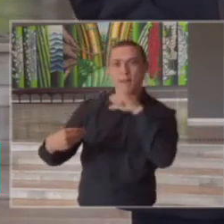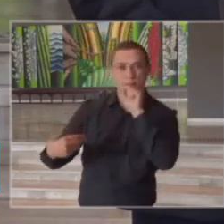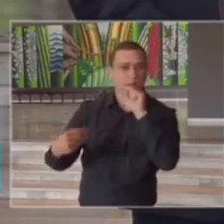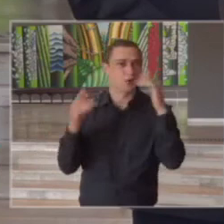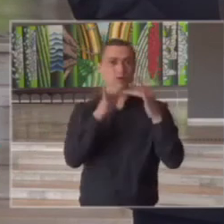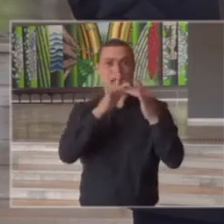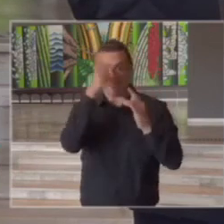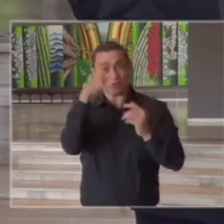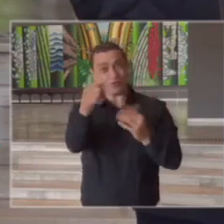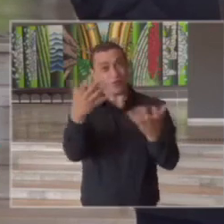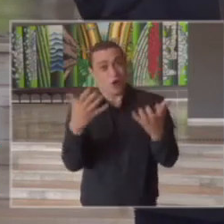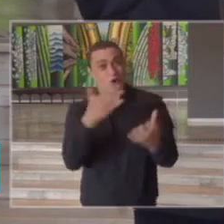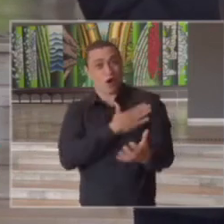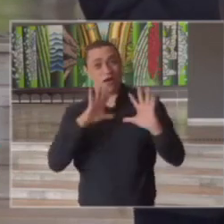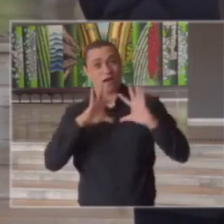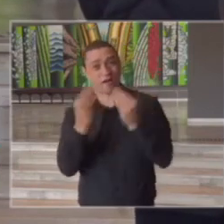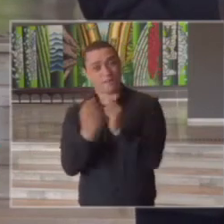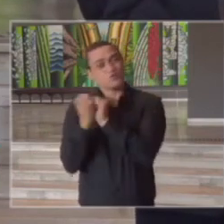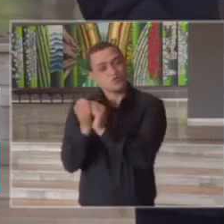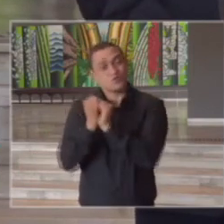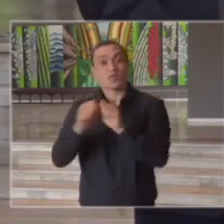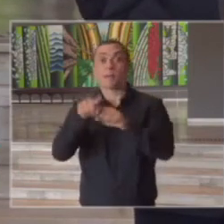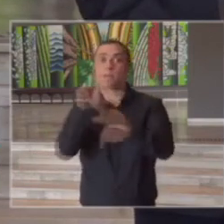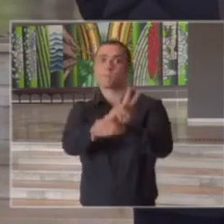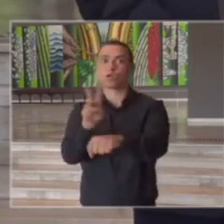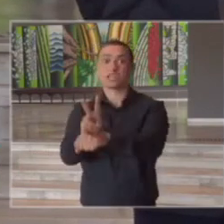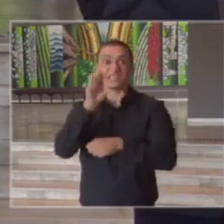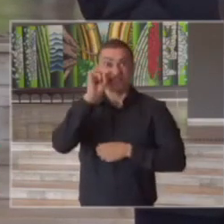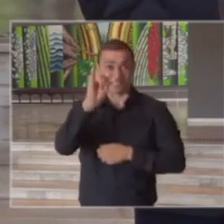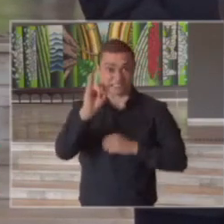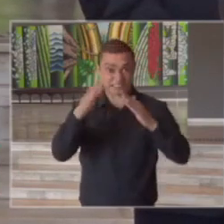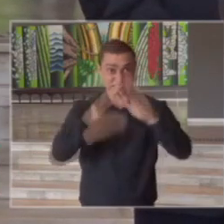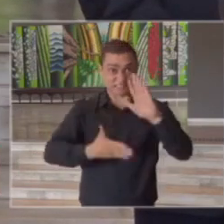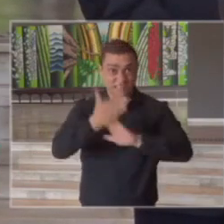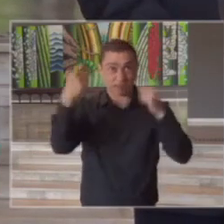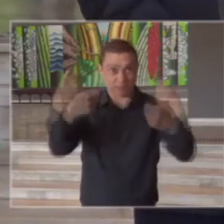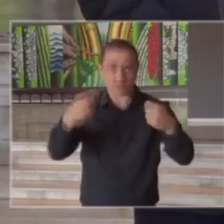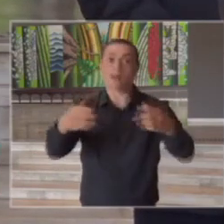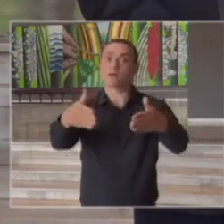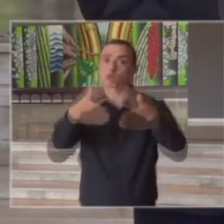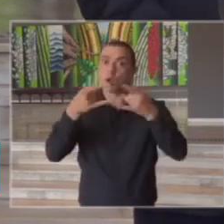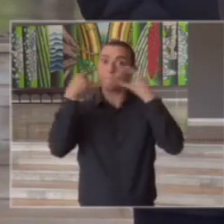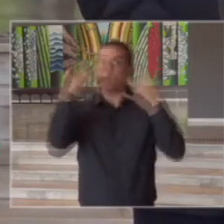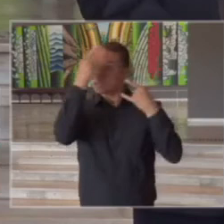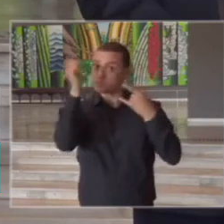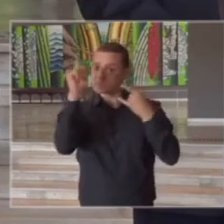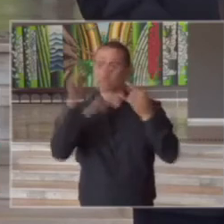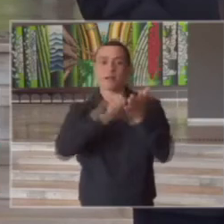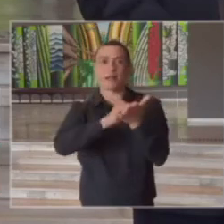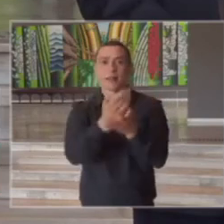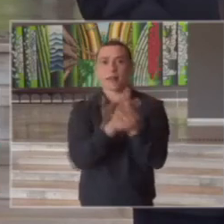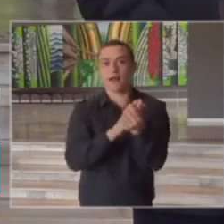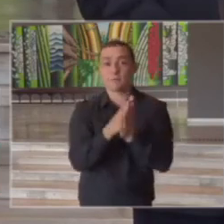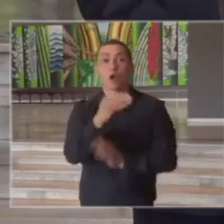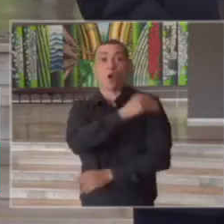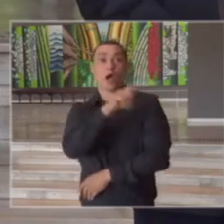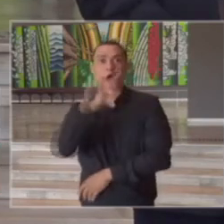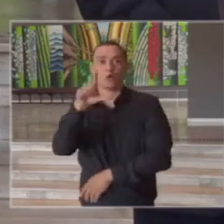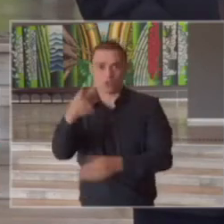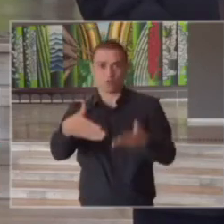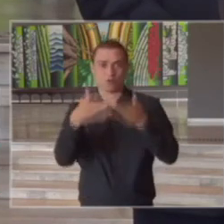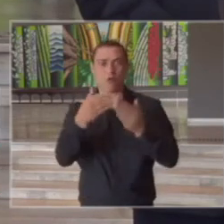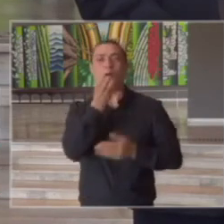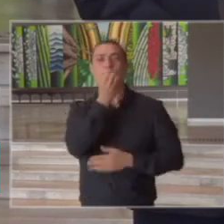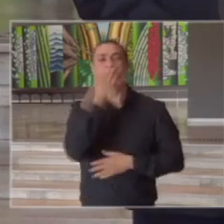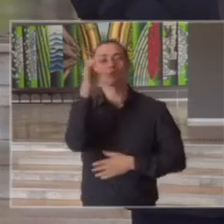pessoas mais queridas e se protejam também se tiverem que sair usem máscara lavem as suas mãos usem álcool gel um